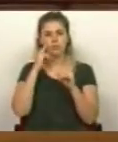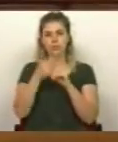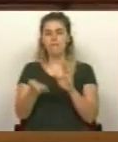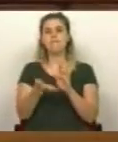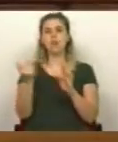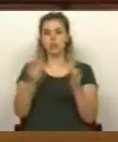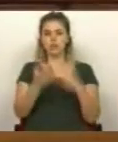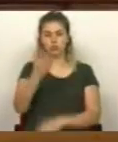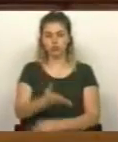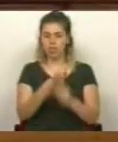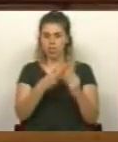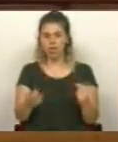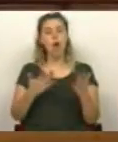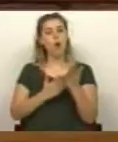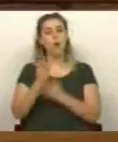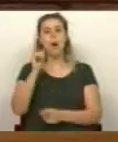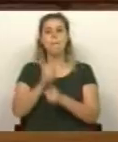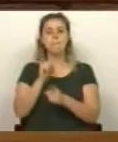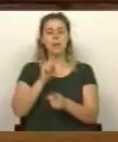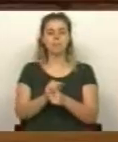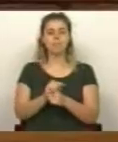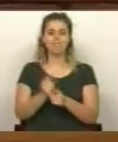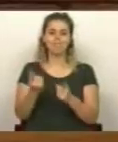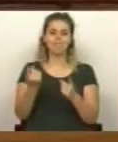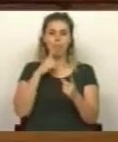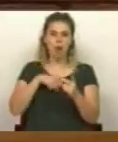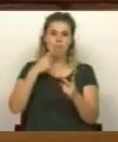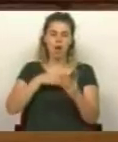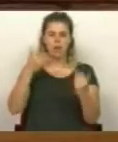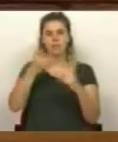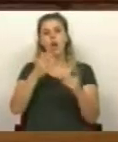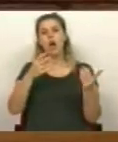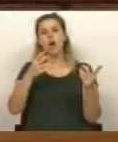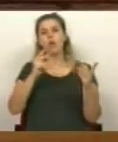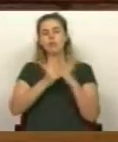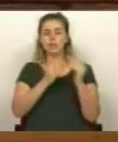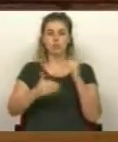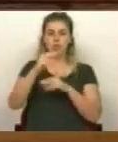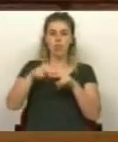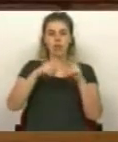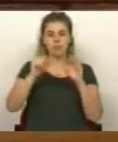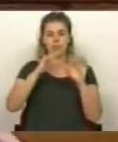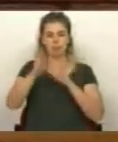remover as injustiças que continuam a recair sobre os técnicos superiores de diagnóstico e terapêutica. Disse.